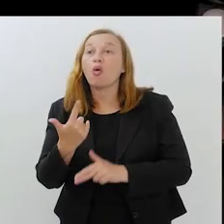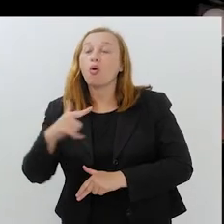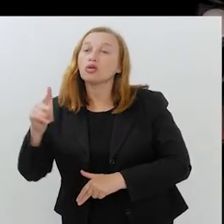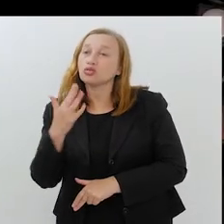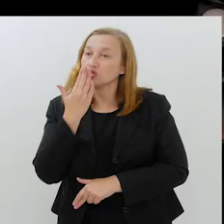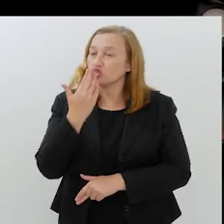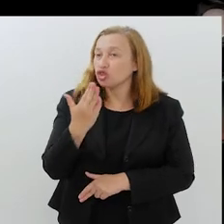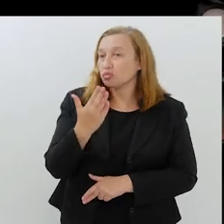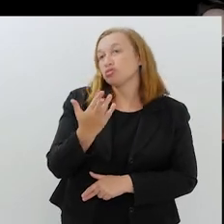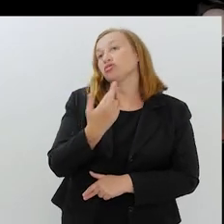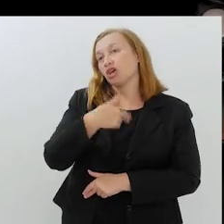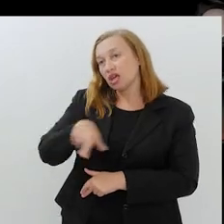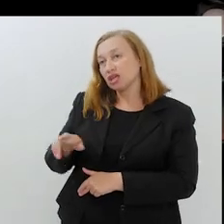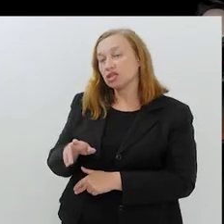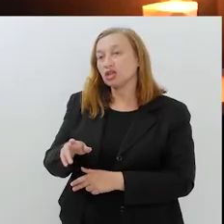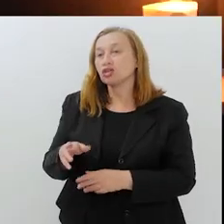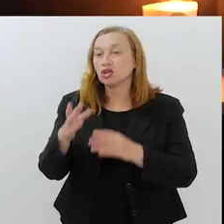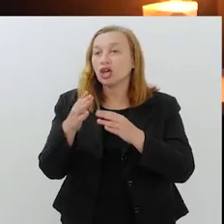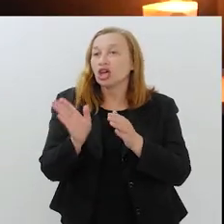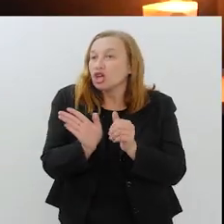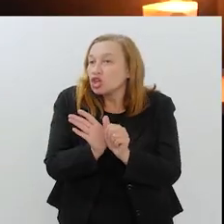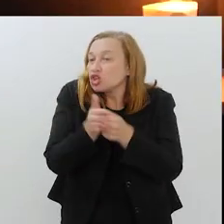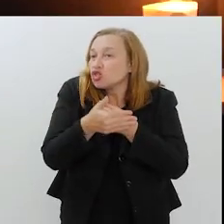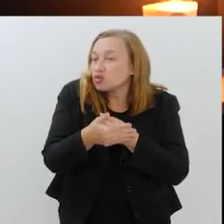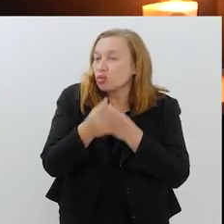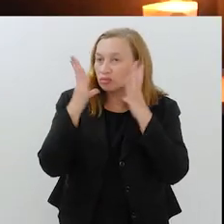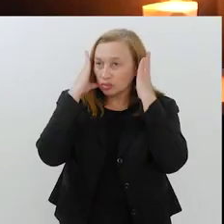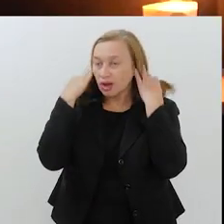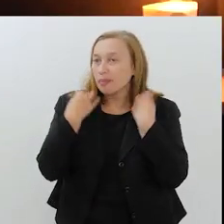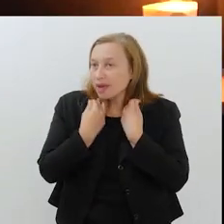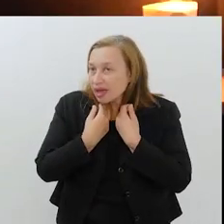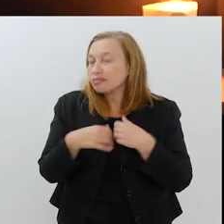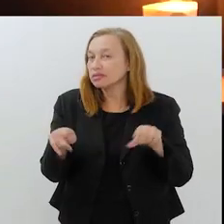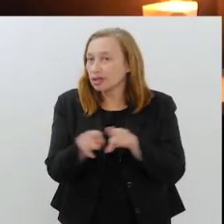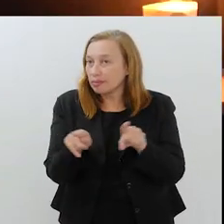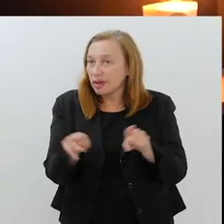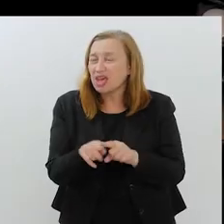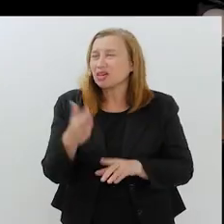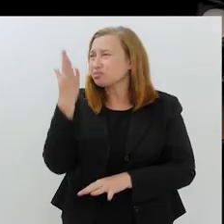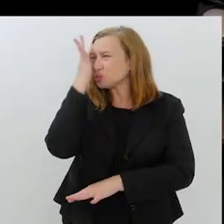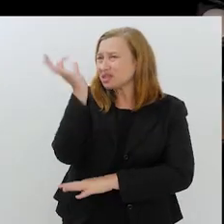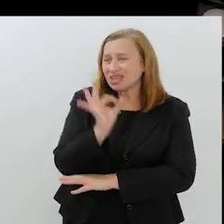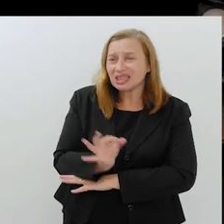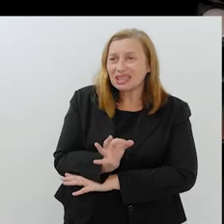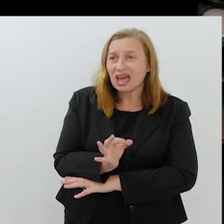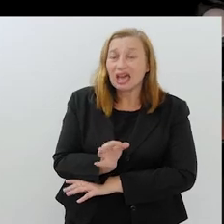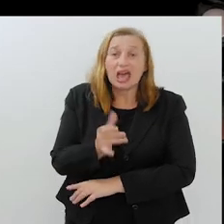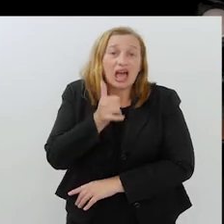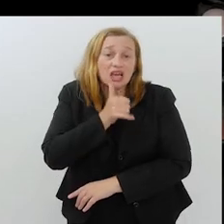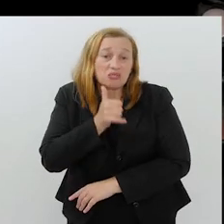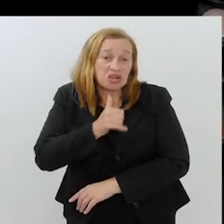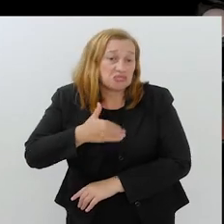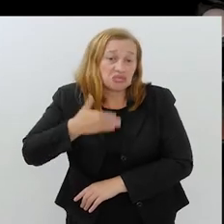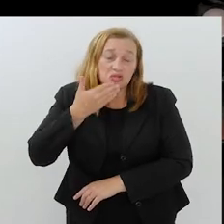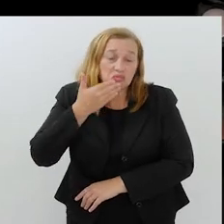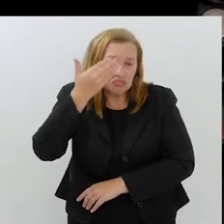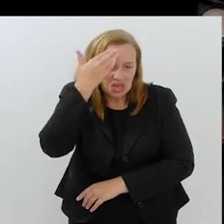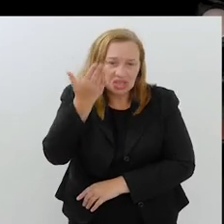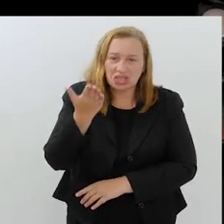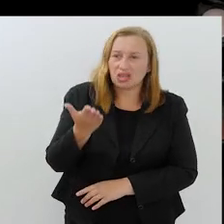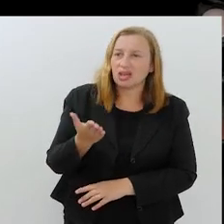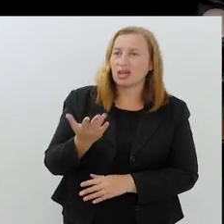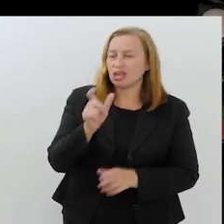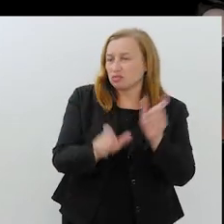cobrem a cabeça. Exatamente. Quer dizer, eu não entendo essa percepção justamente às mulheres